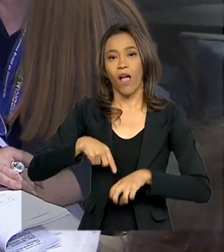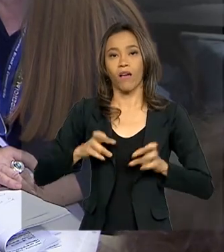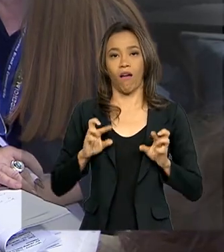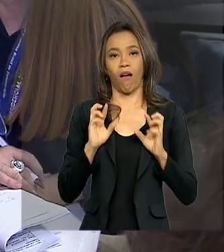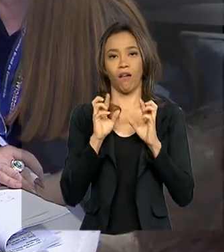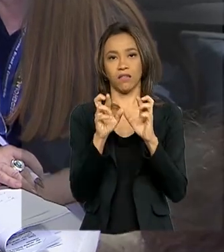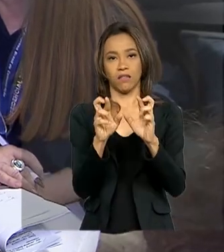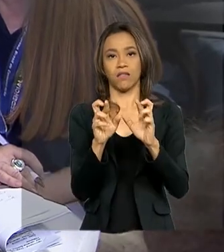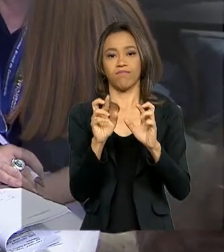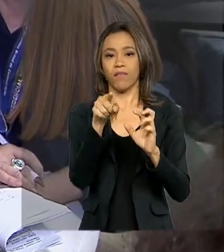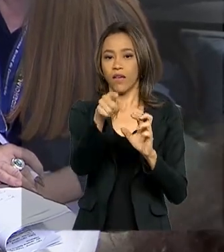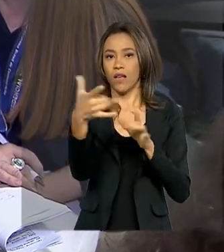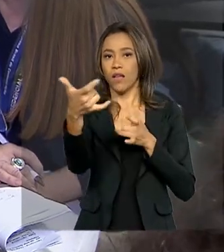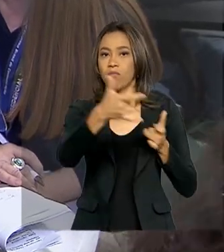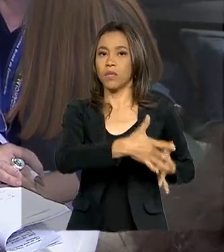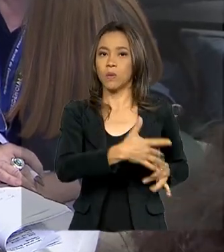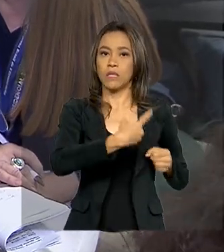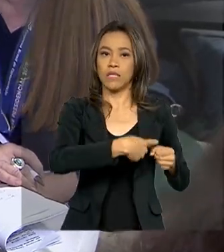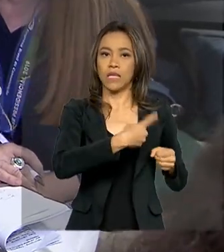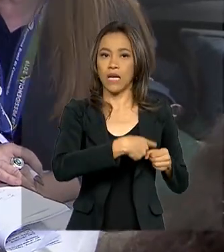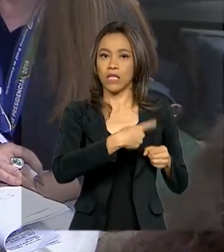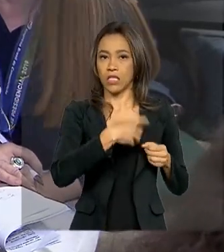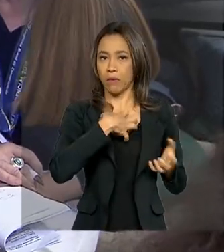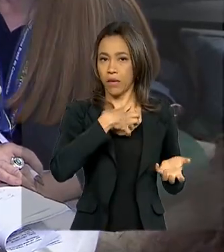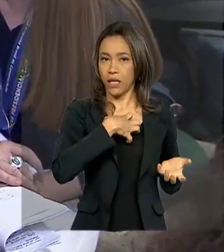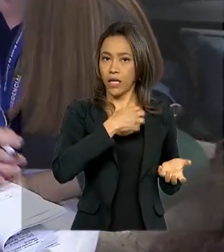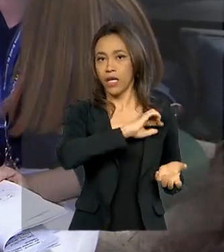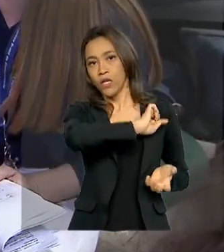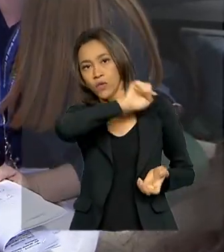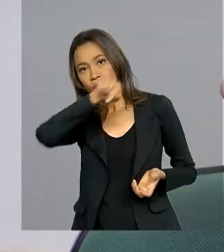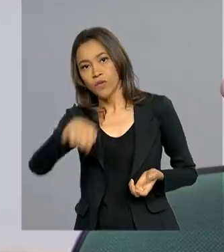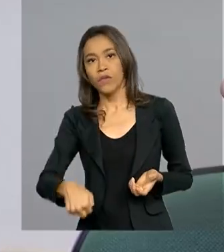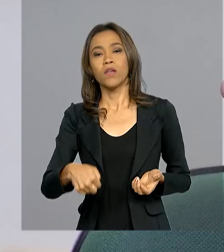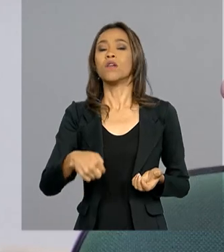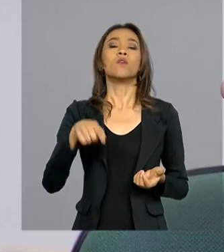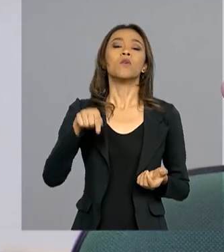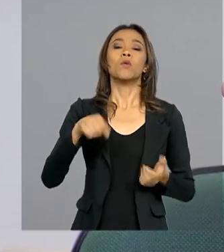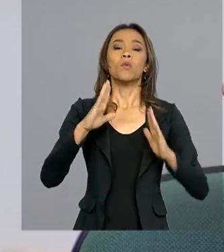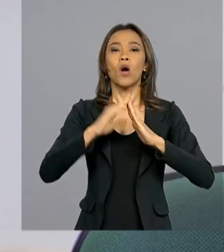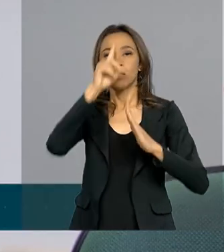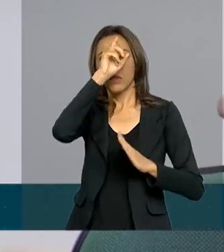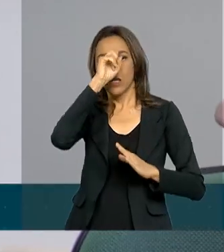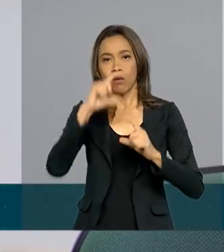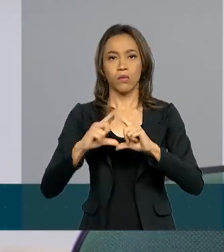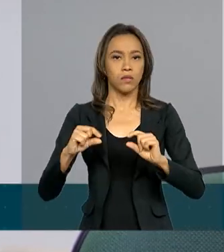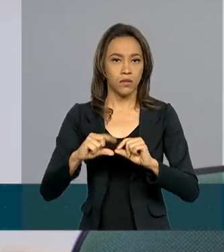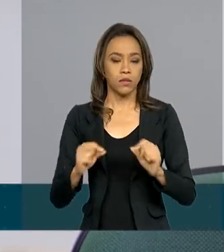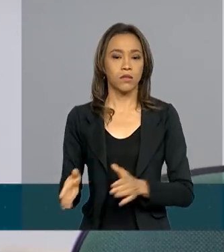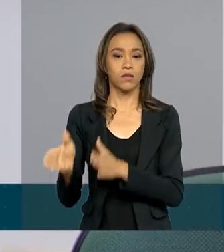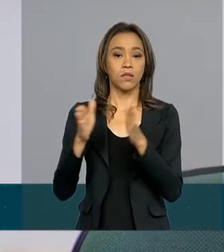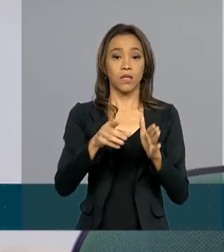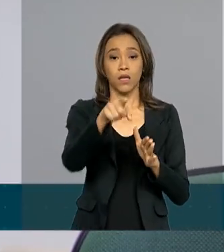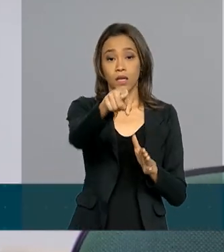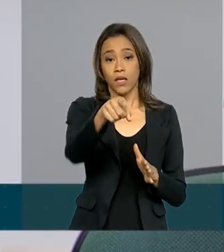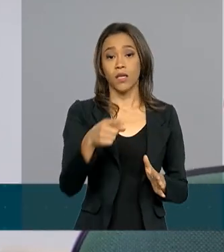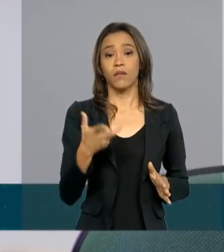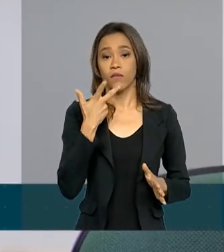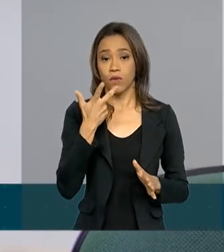Deixou sua cidade na Bahia e veio se tratar no hospital universitário. Com a radioterapia e a quimioterapia mesmo,